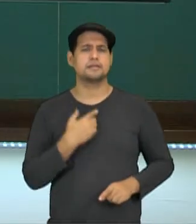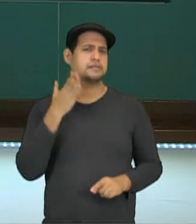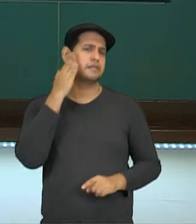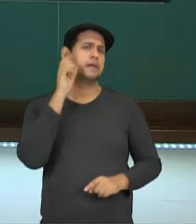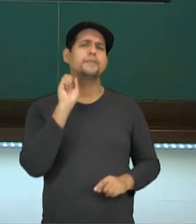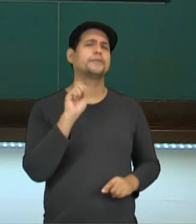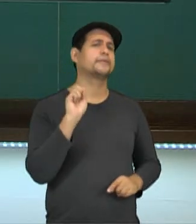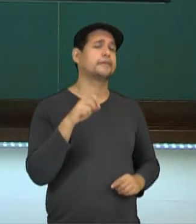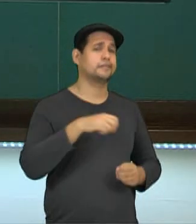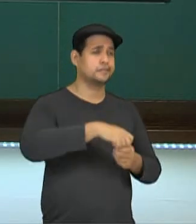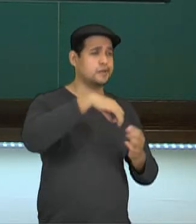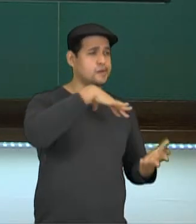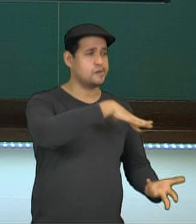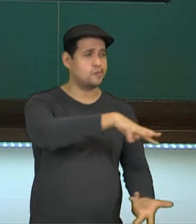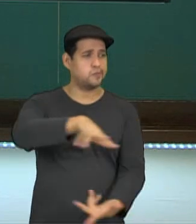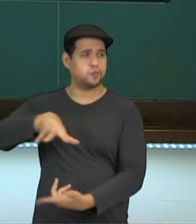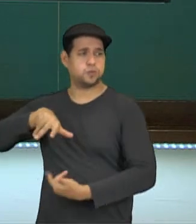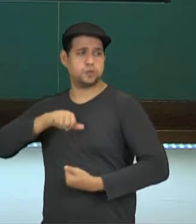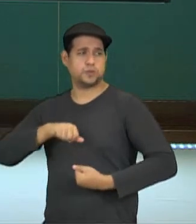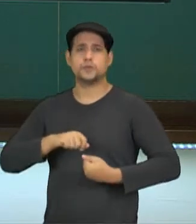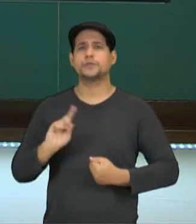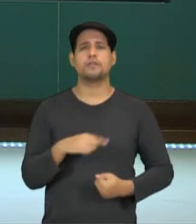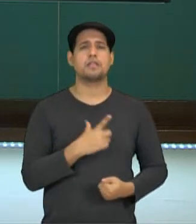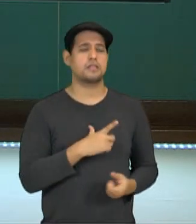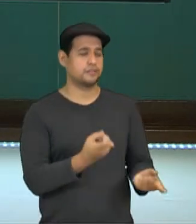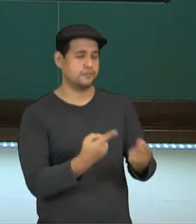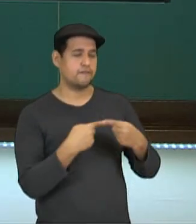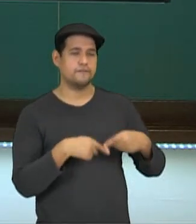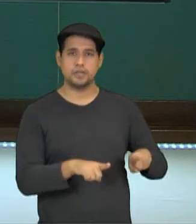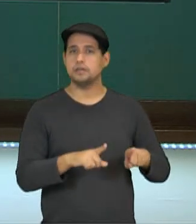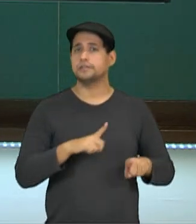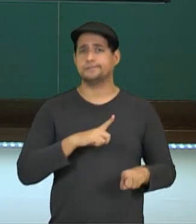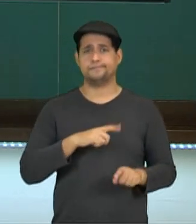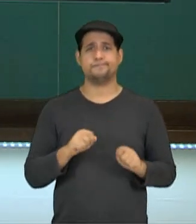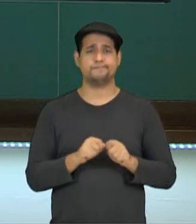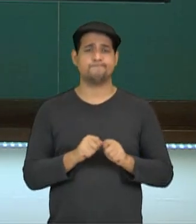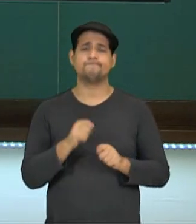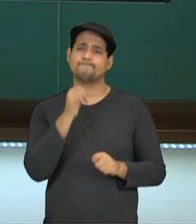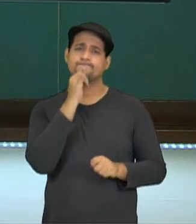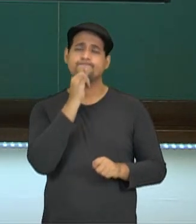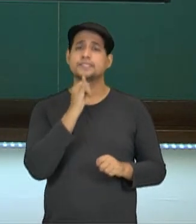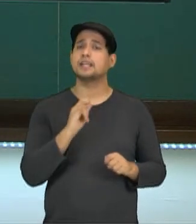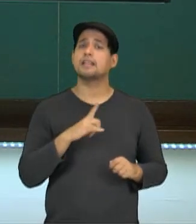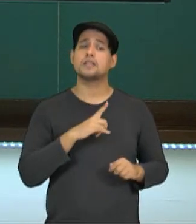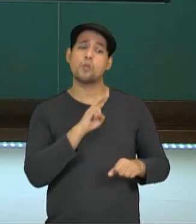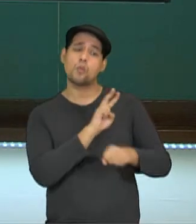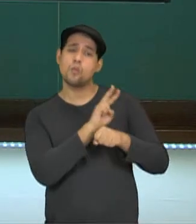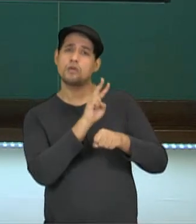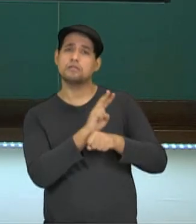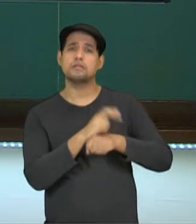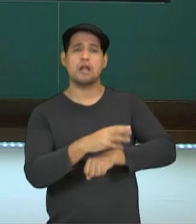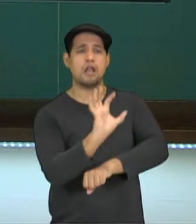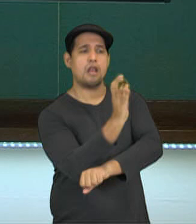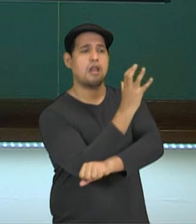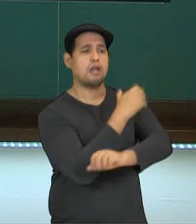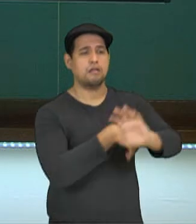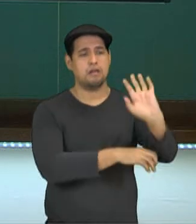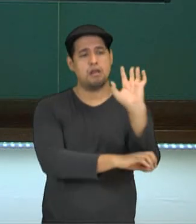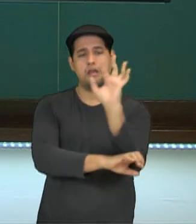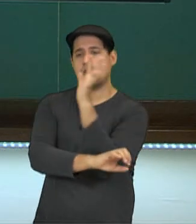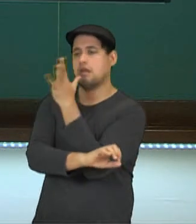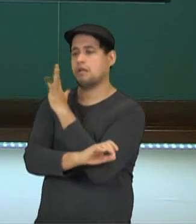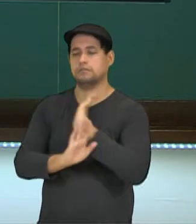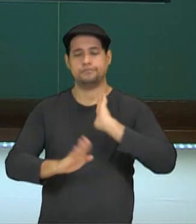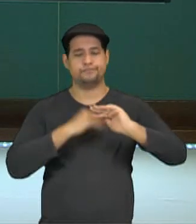que o mundo impõe a gente desafios contemporâneos, como, por exemplo, a preservação do meio ambiente aliado ao